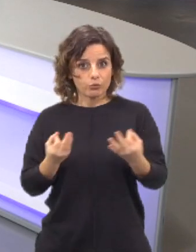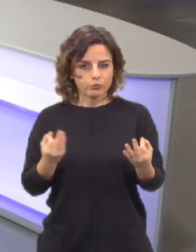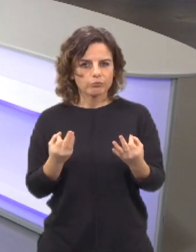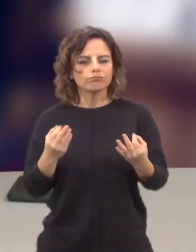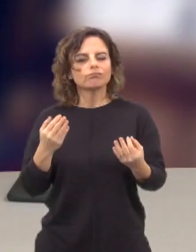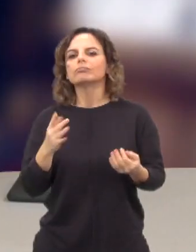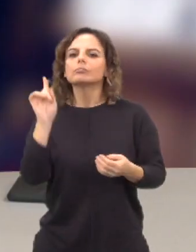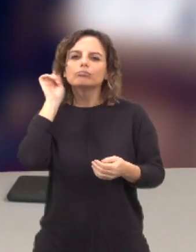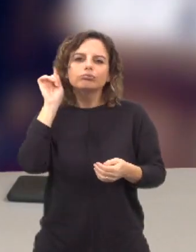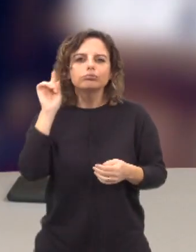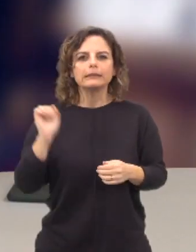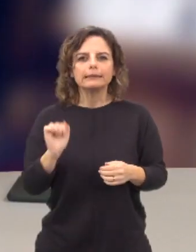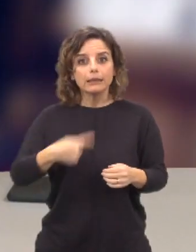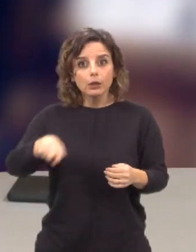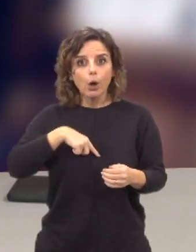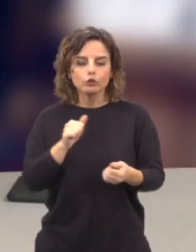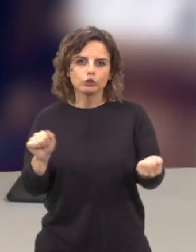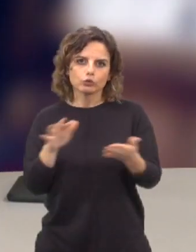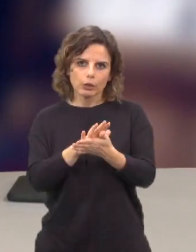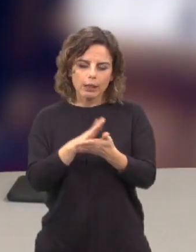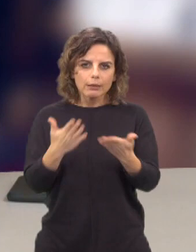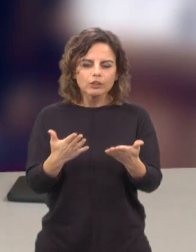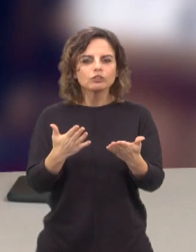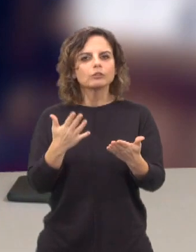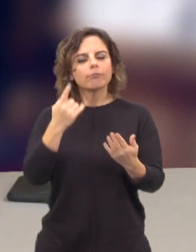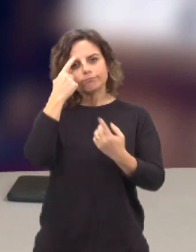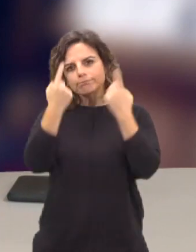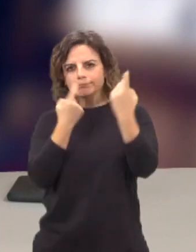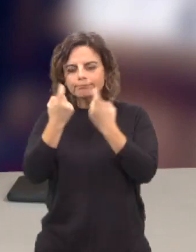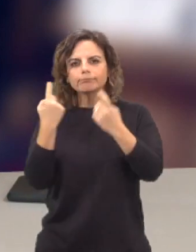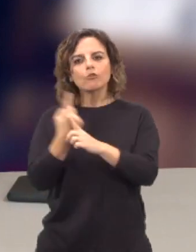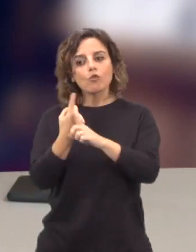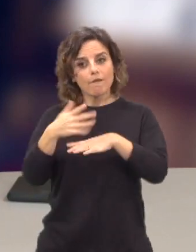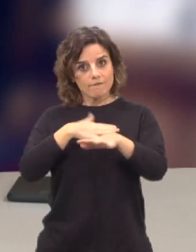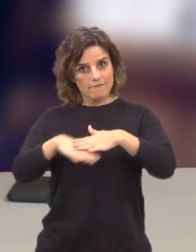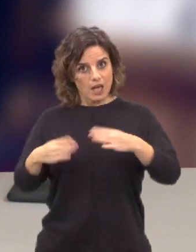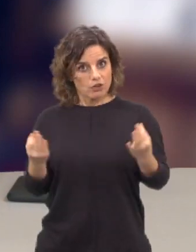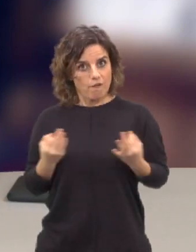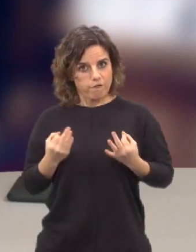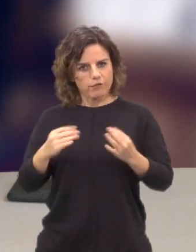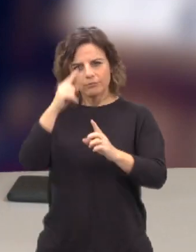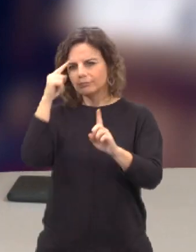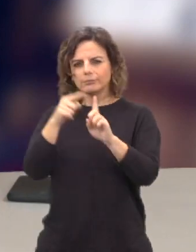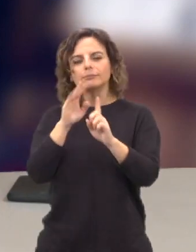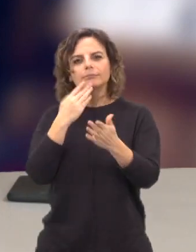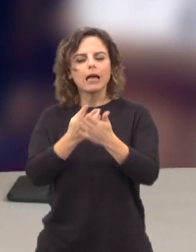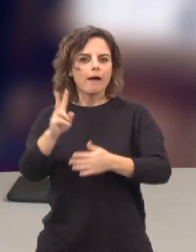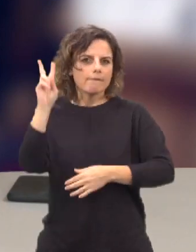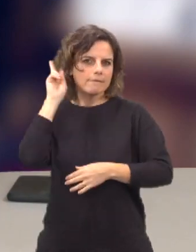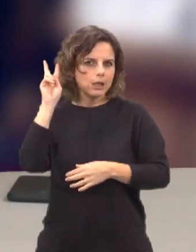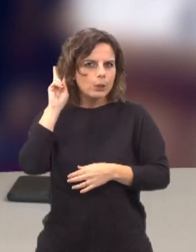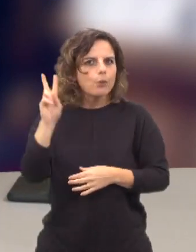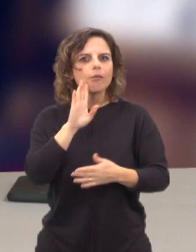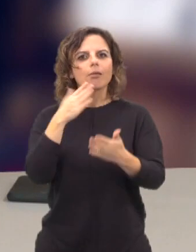muitas vezes é importante mesmo para nós jornalistas que tenhamos em conta que aquilo que fazemos se destina a acrescentar